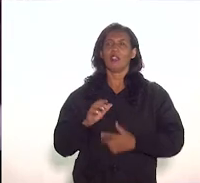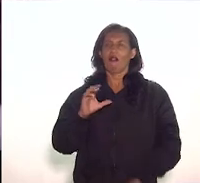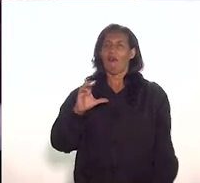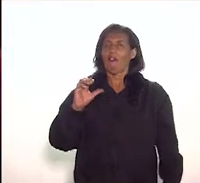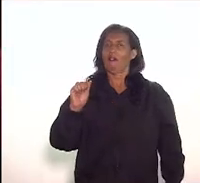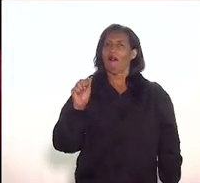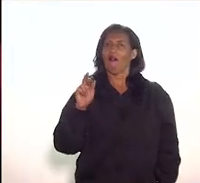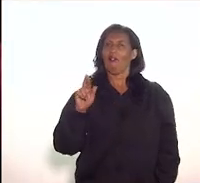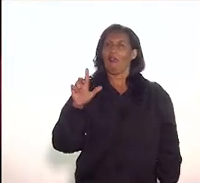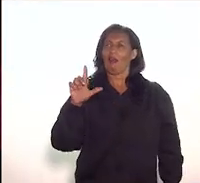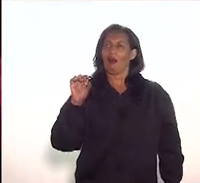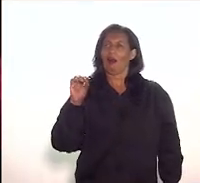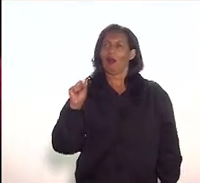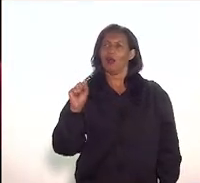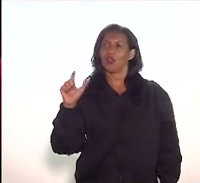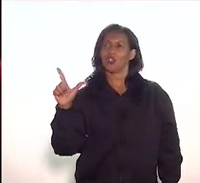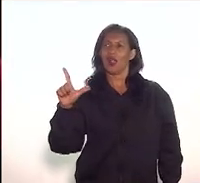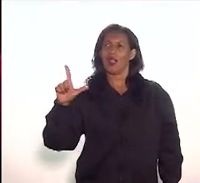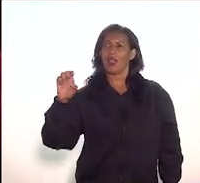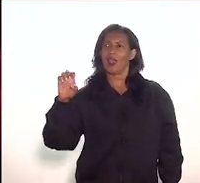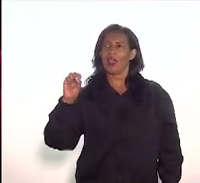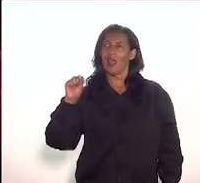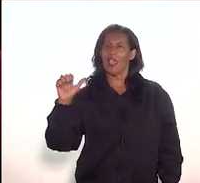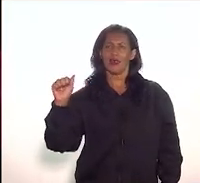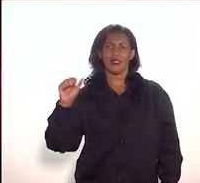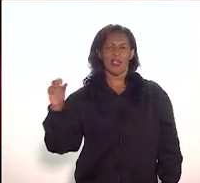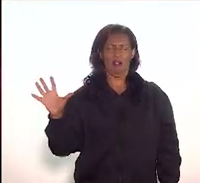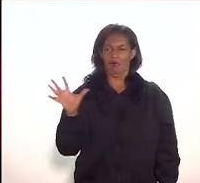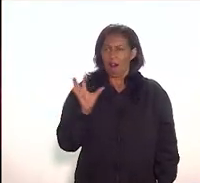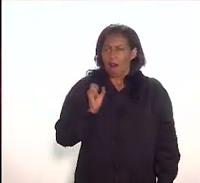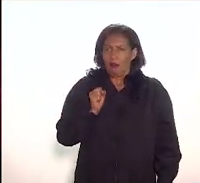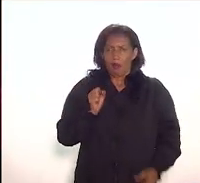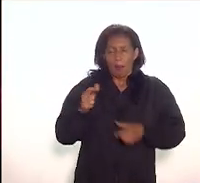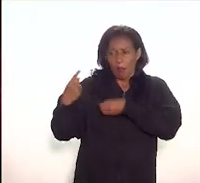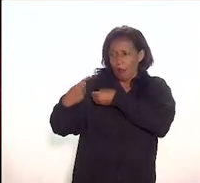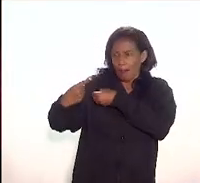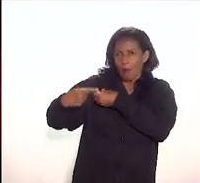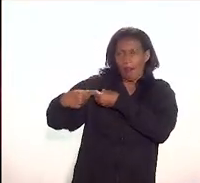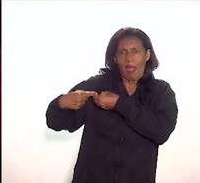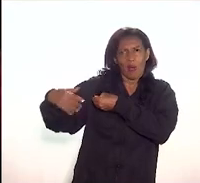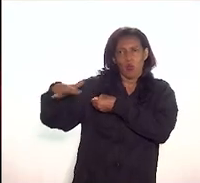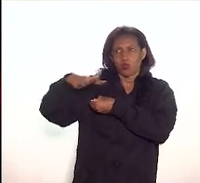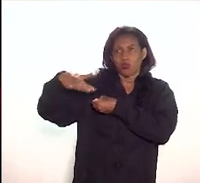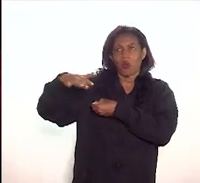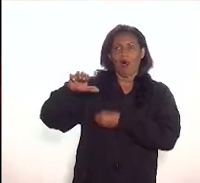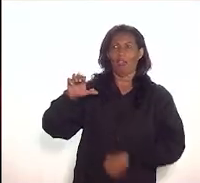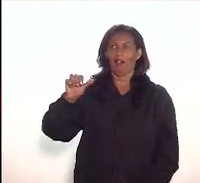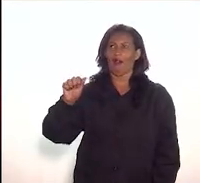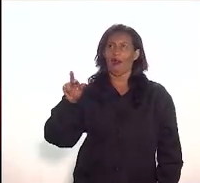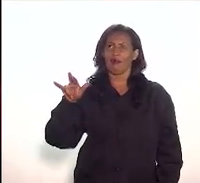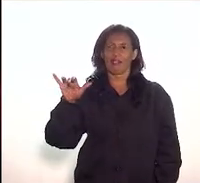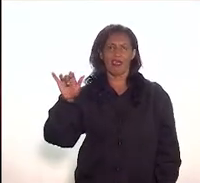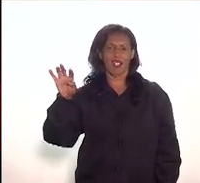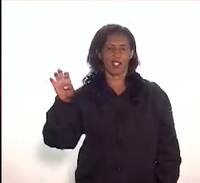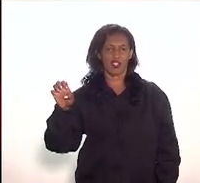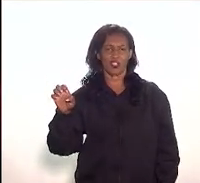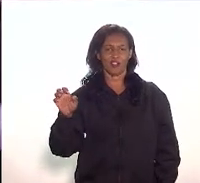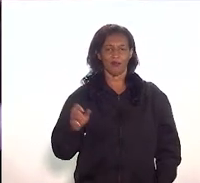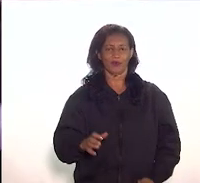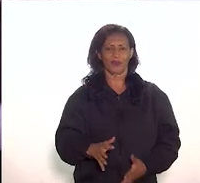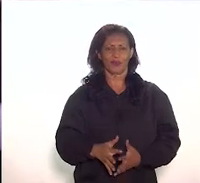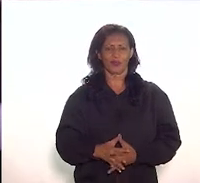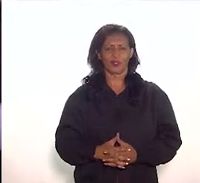ele um amante do bairro do Catete ele inclusive escreveu ele ele escreveu ele